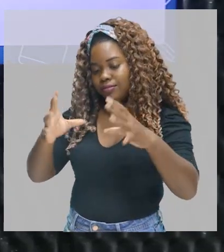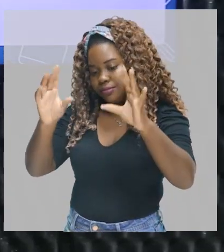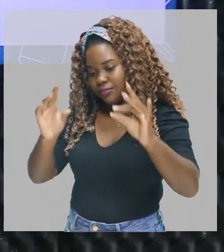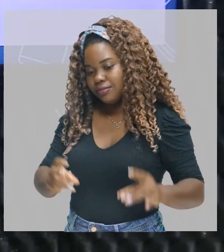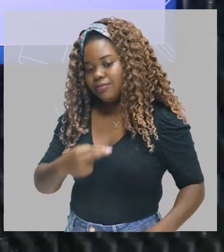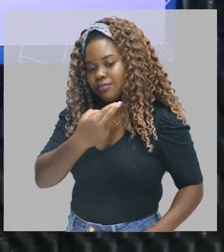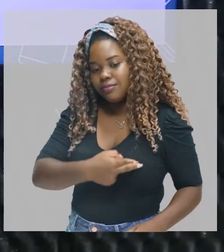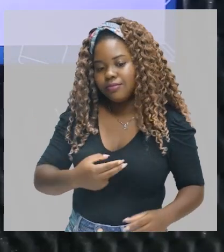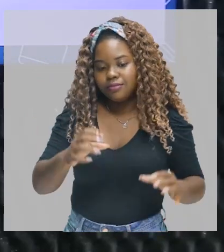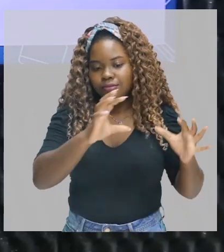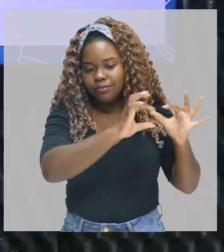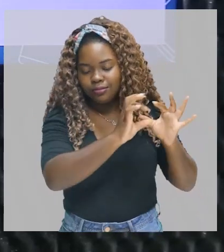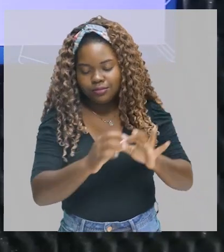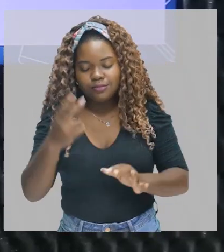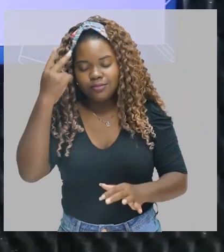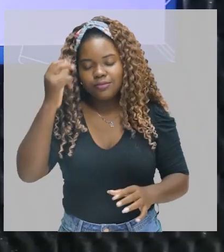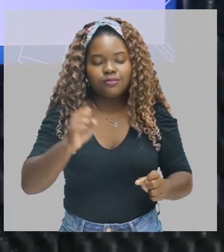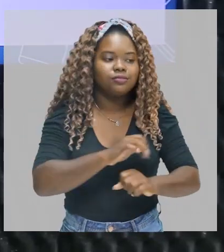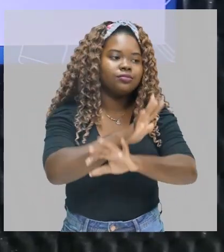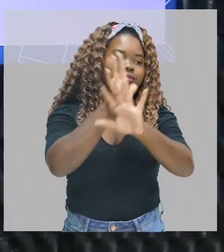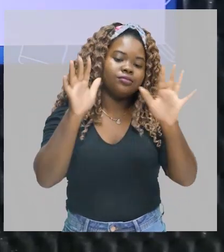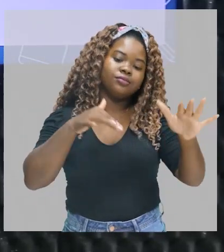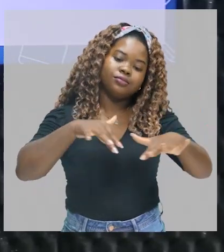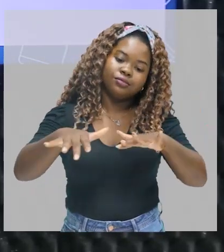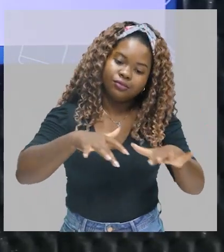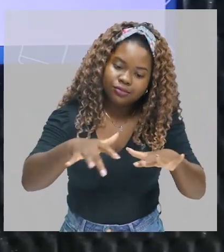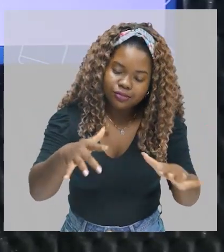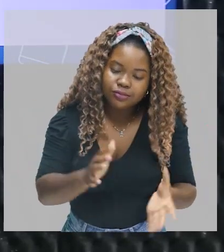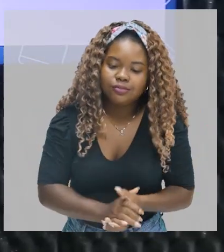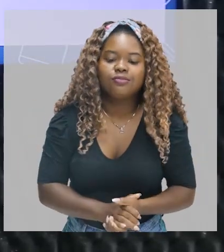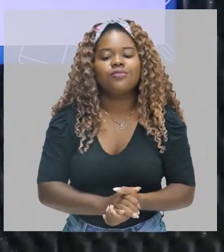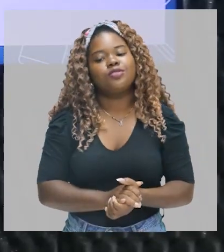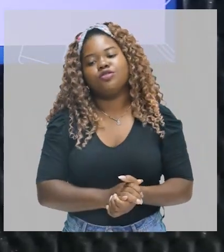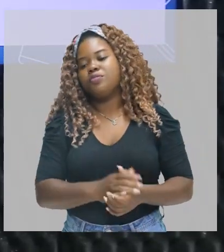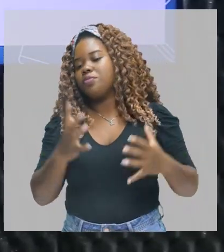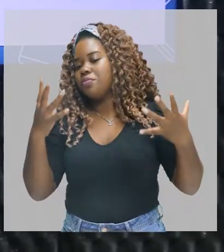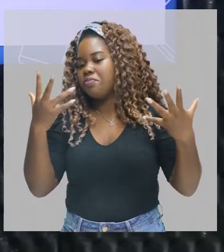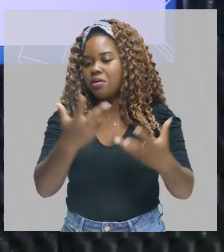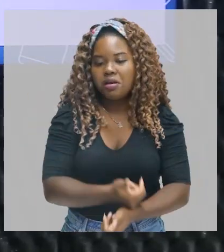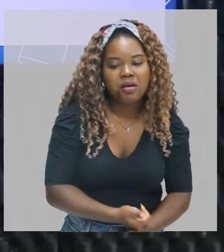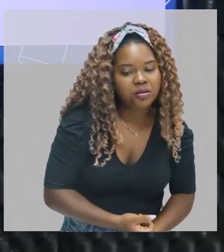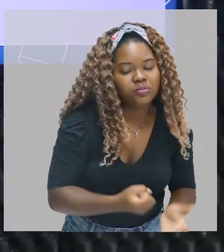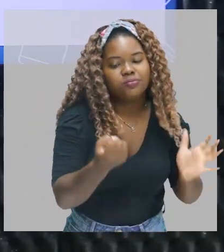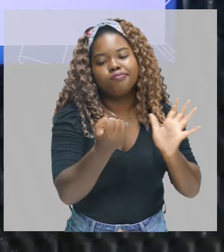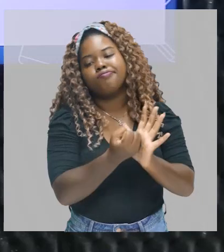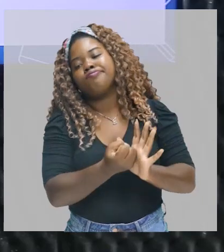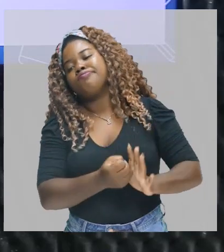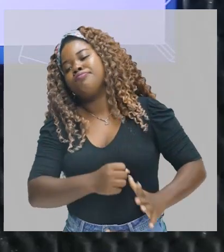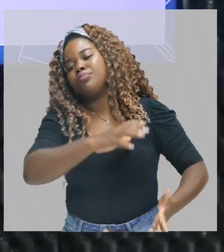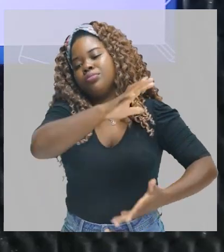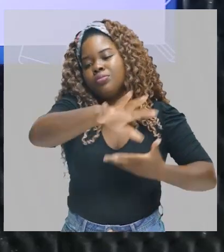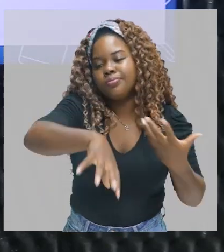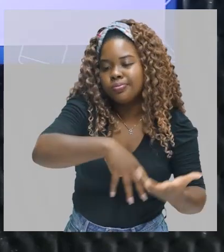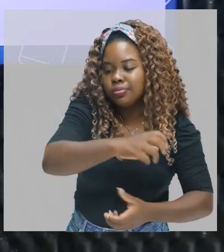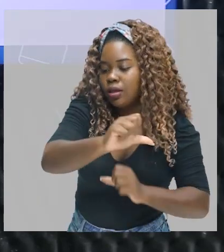lembramos do contexto histórico e, claro, um movimento riquíssimo, marcado por revoluções,